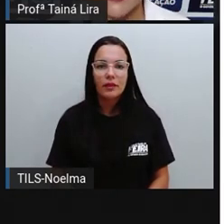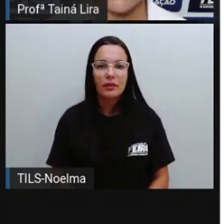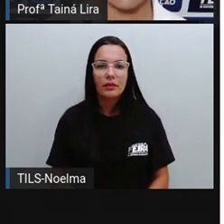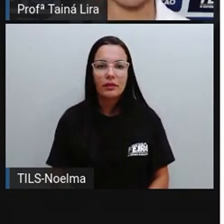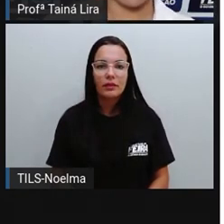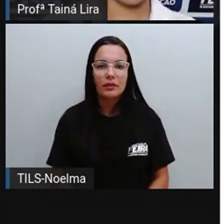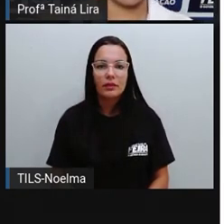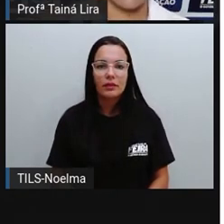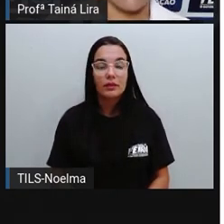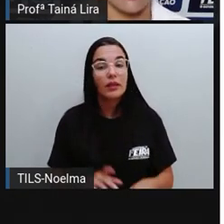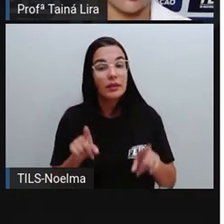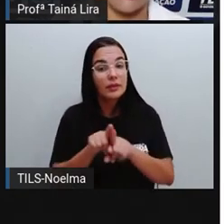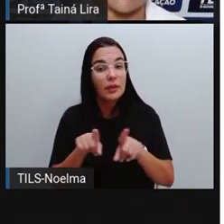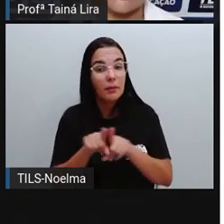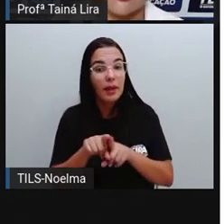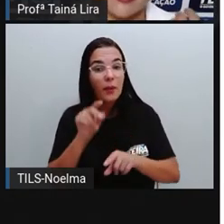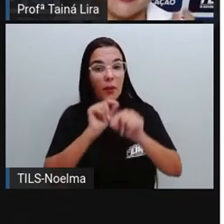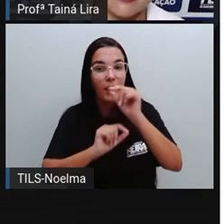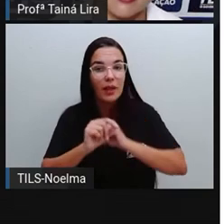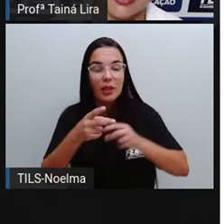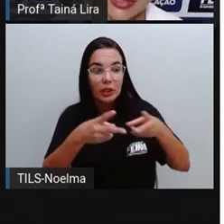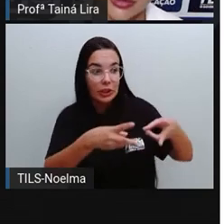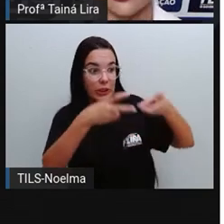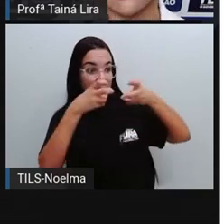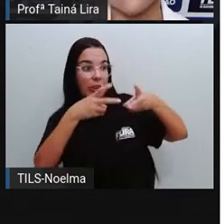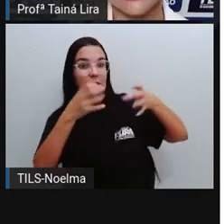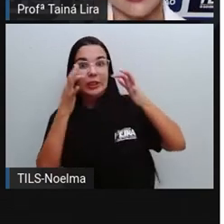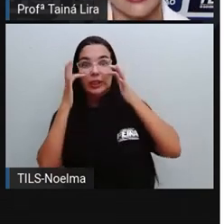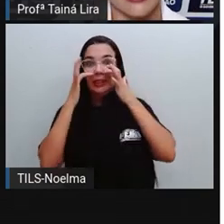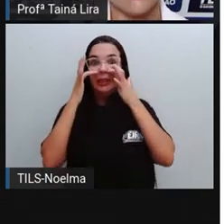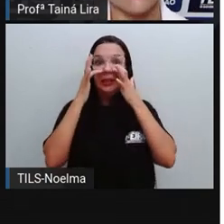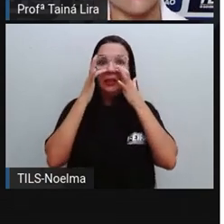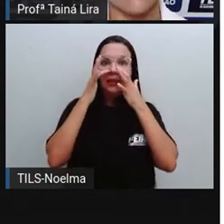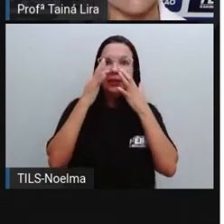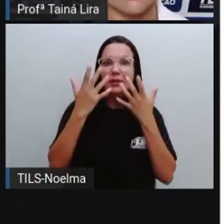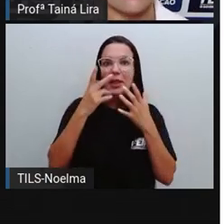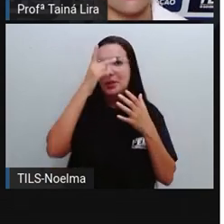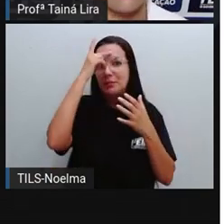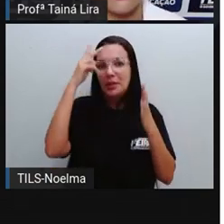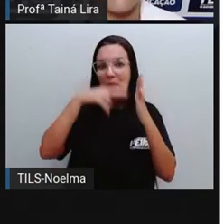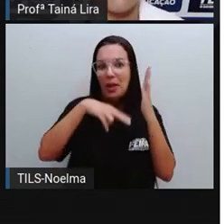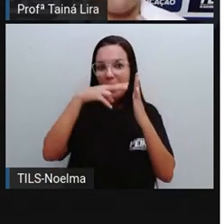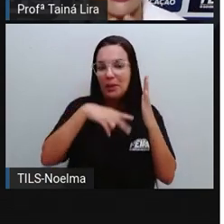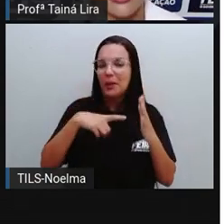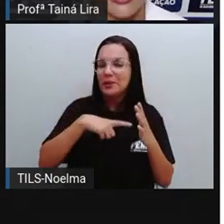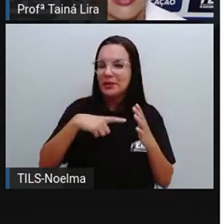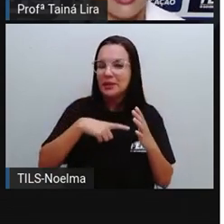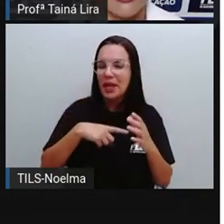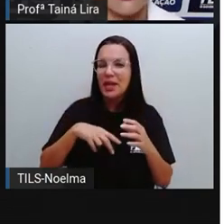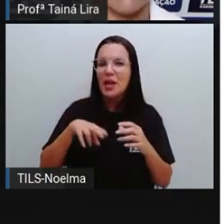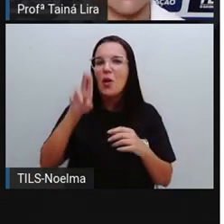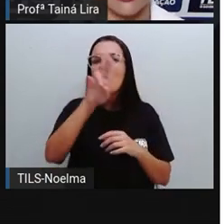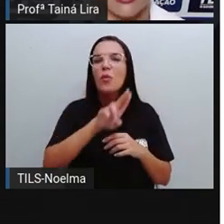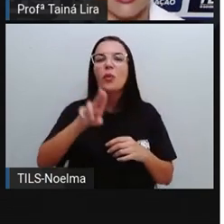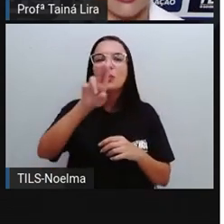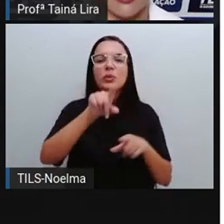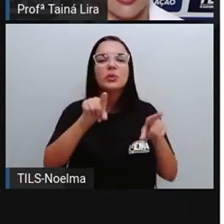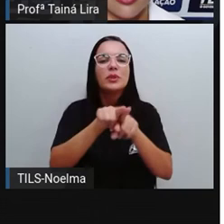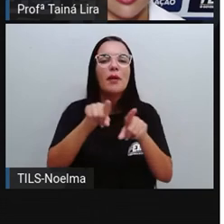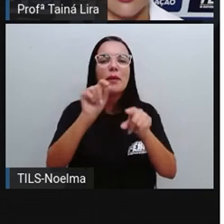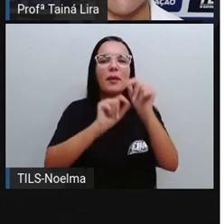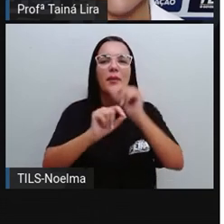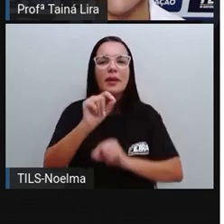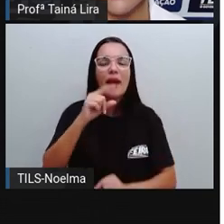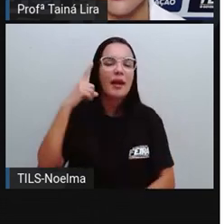para convencer o leitor, para chamar a atenção do leitor, algumas pessoas utilizam vinhetas. O que são vinhetas,